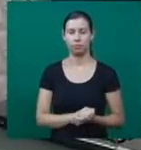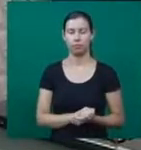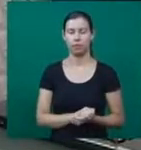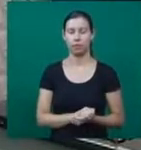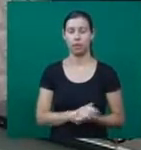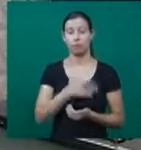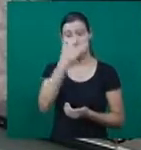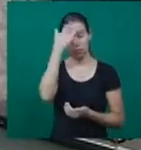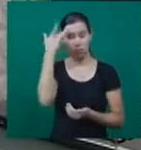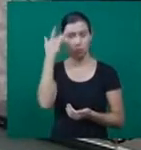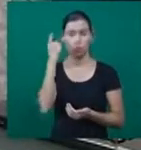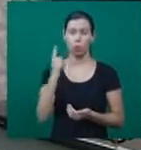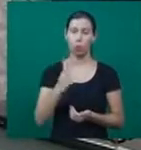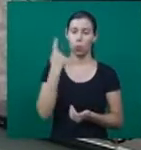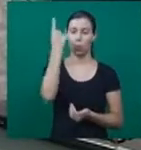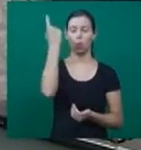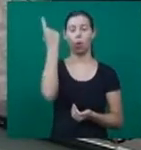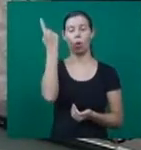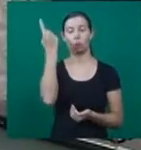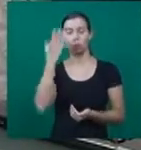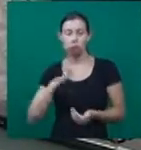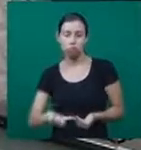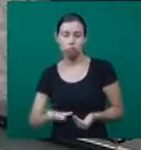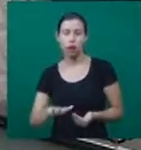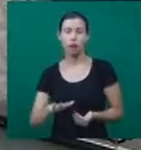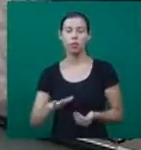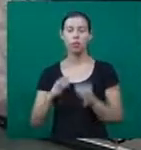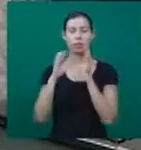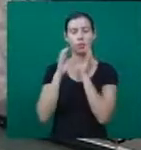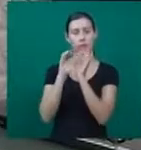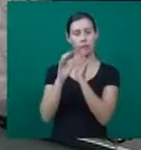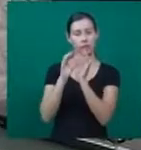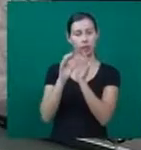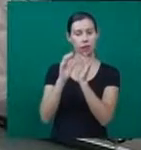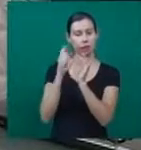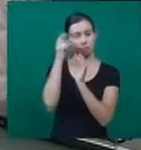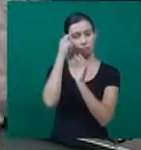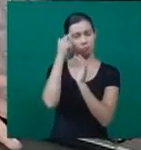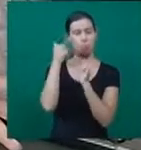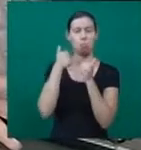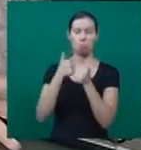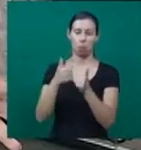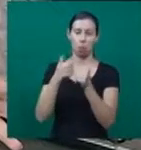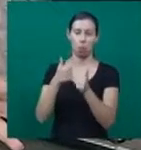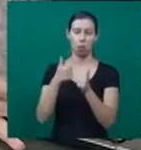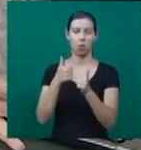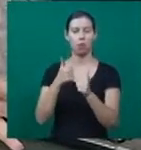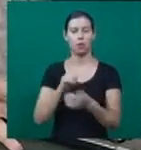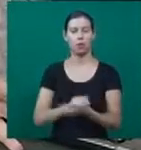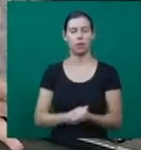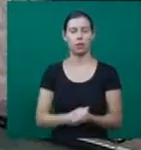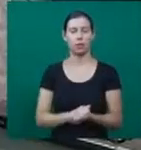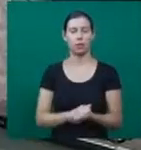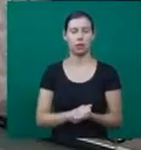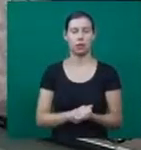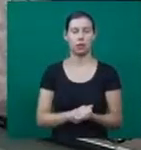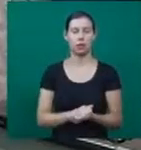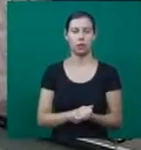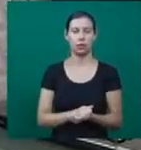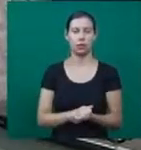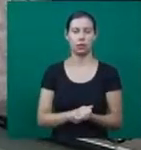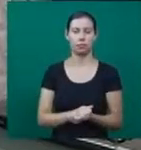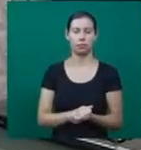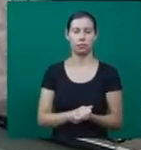intelectual preservada. Então, são pessoas que, mesmo tendo limitação física, eles podem funcionar muito bem. Tendo